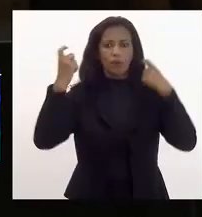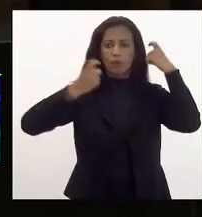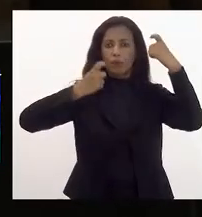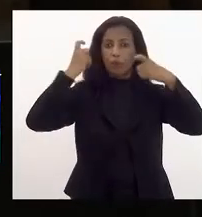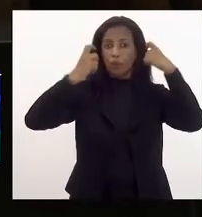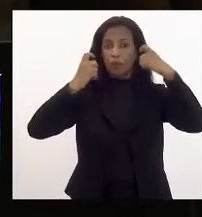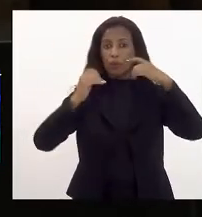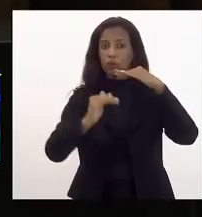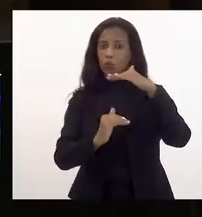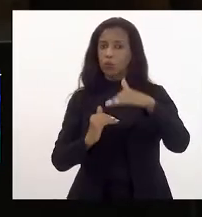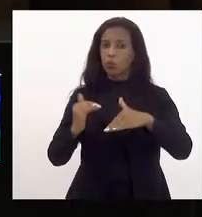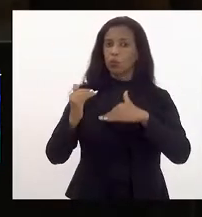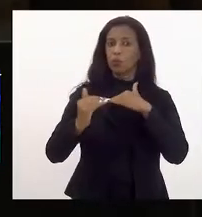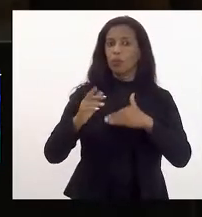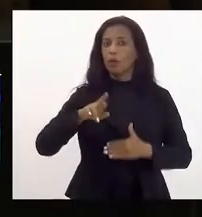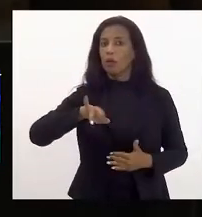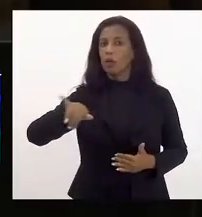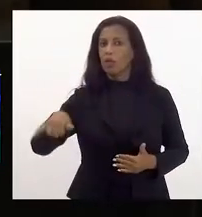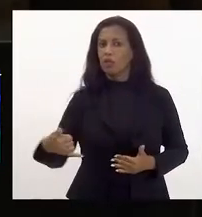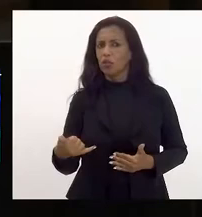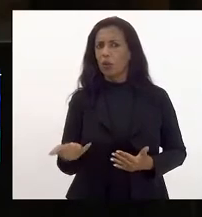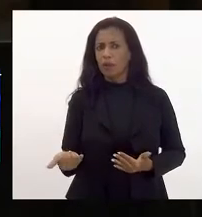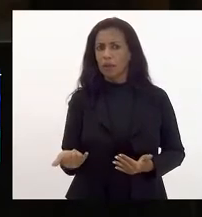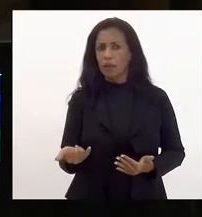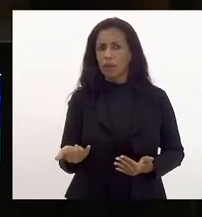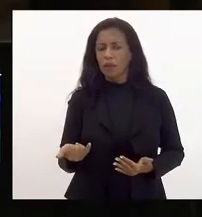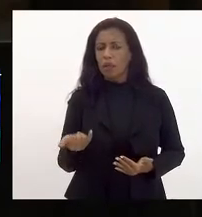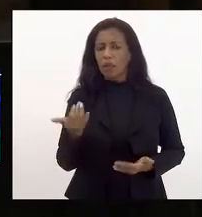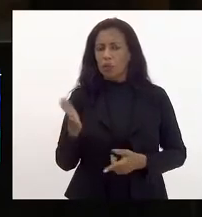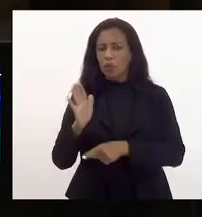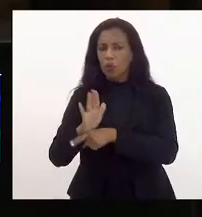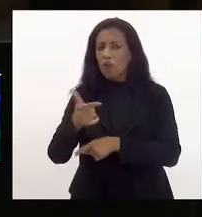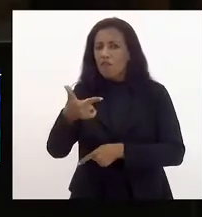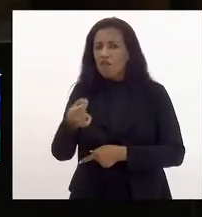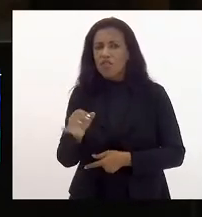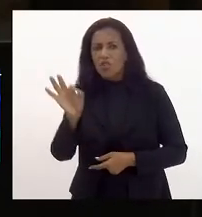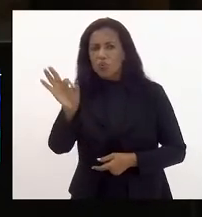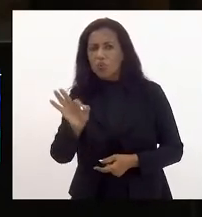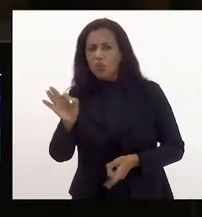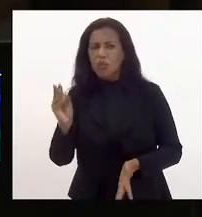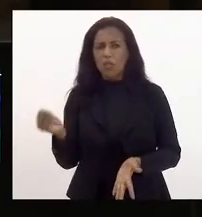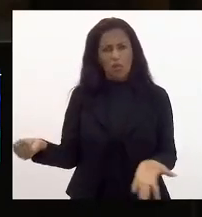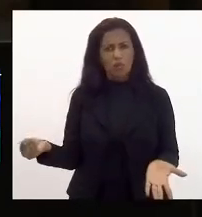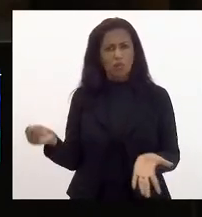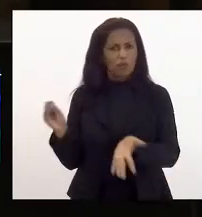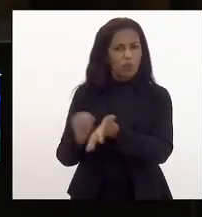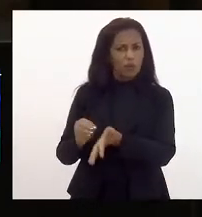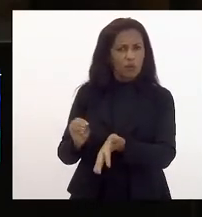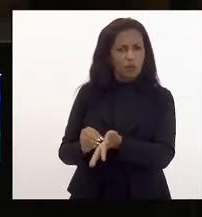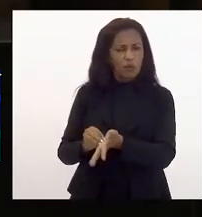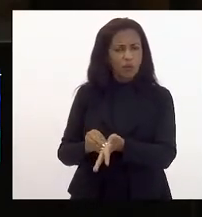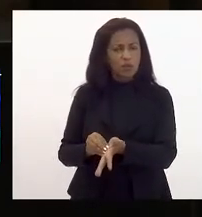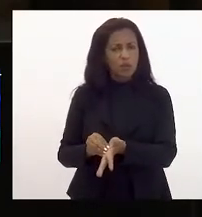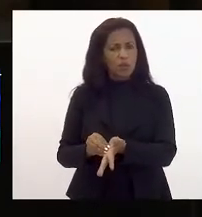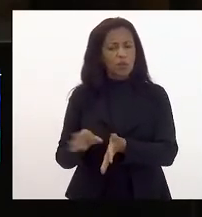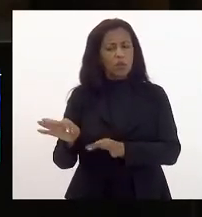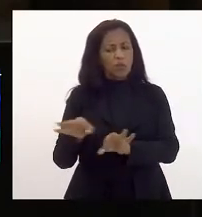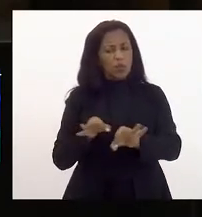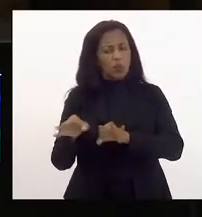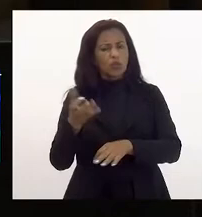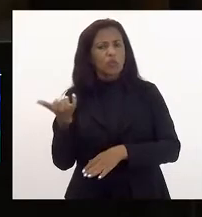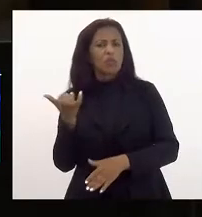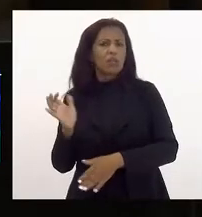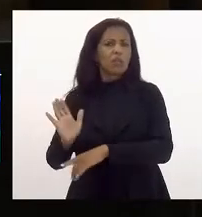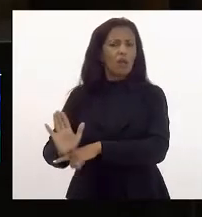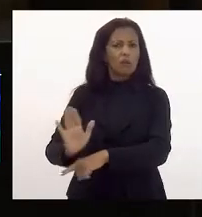SuperaRio que não chegou a atender 20% da população que o projeto buscava atender